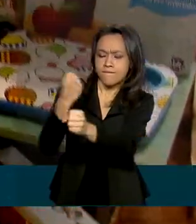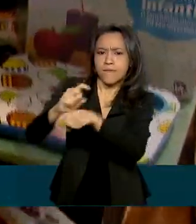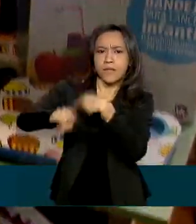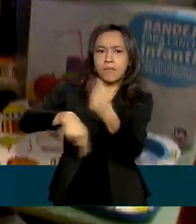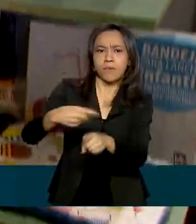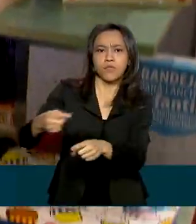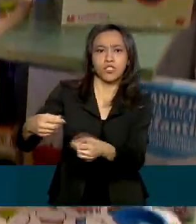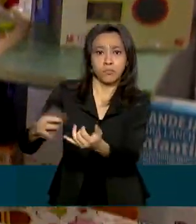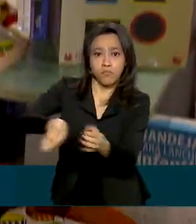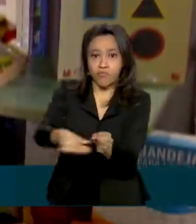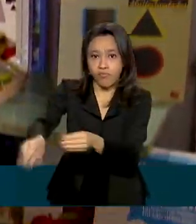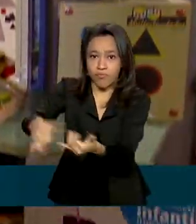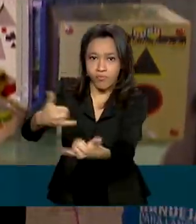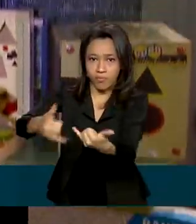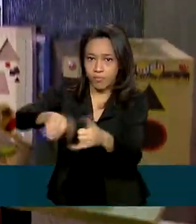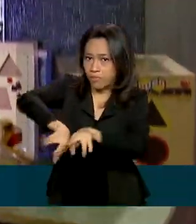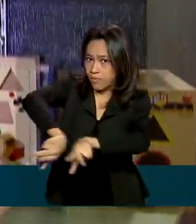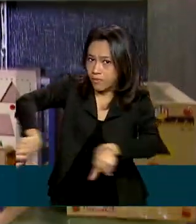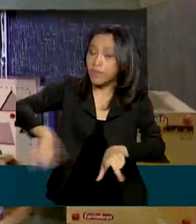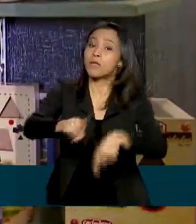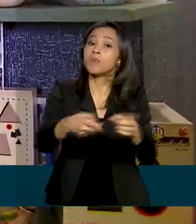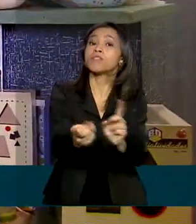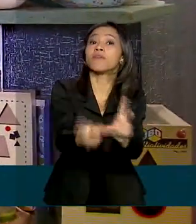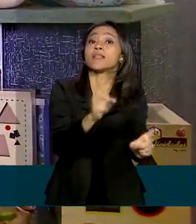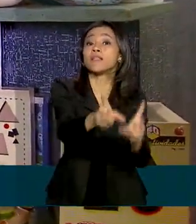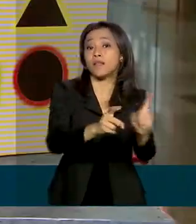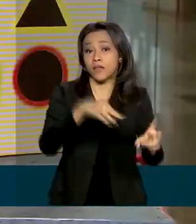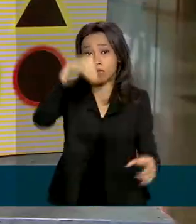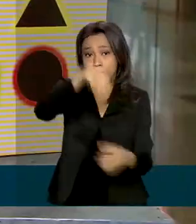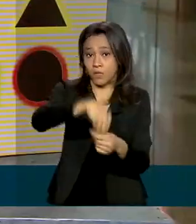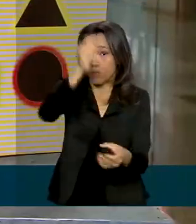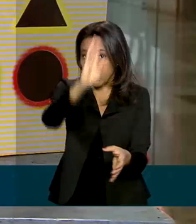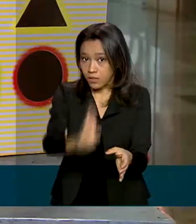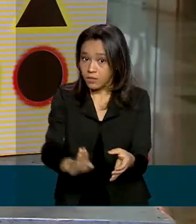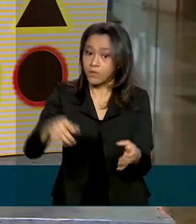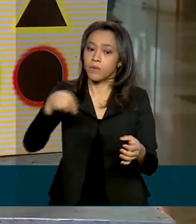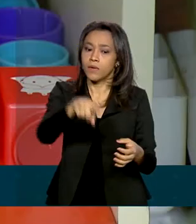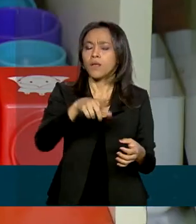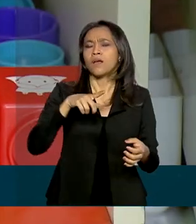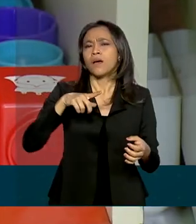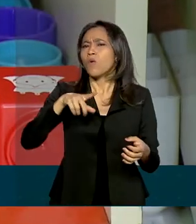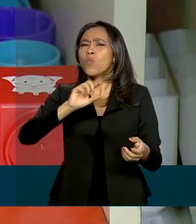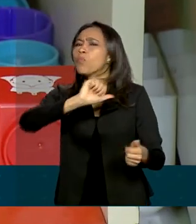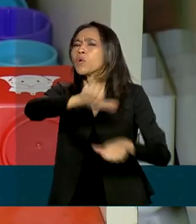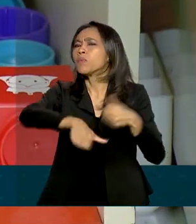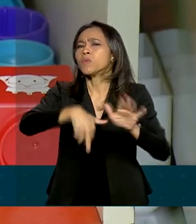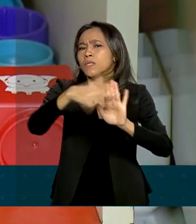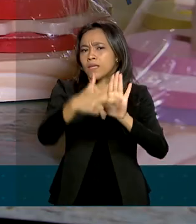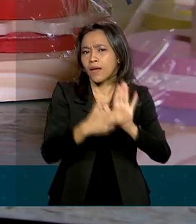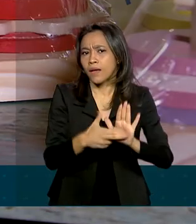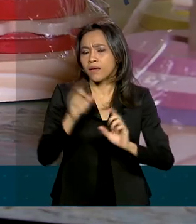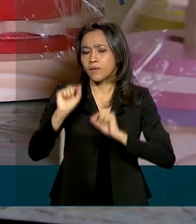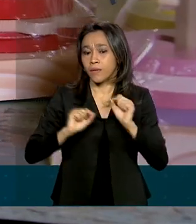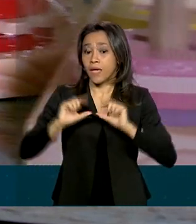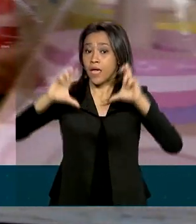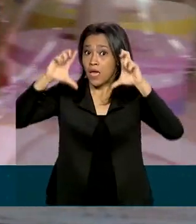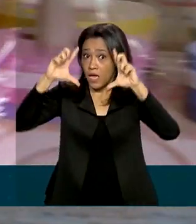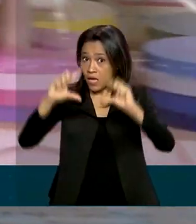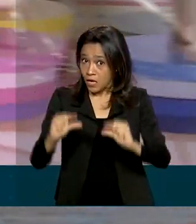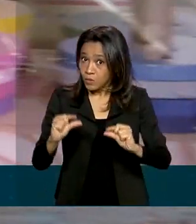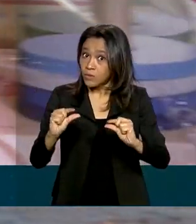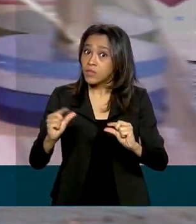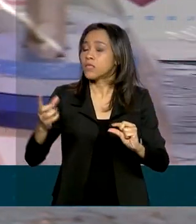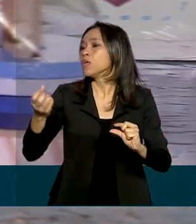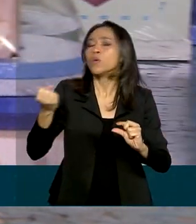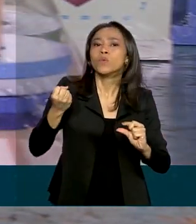comercialização e importação de brinquedos no mercado brasileiro. Entre as alterações, está a redução no número de